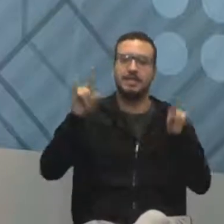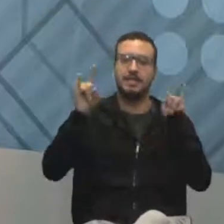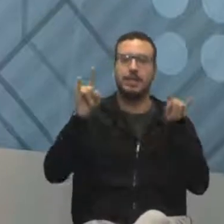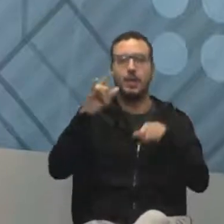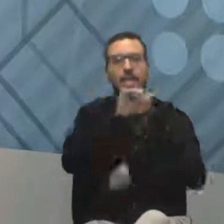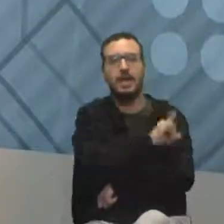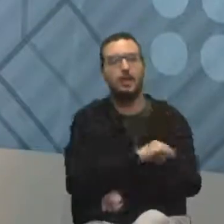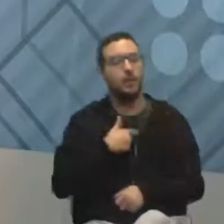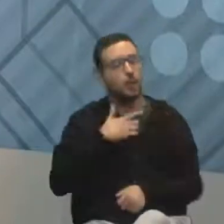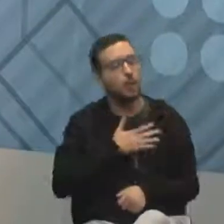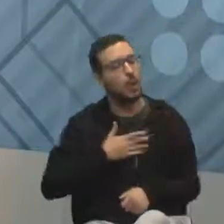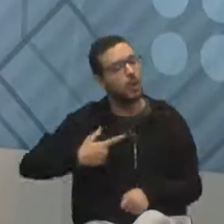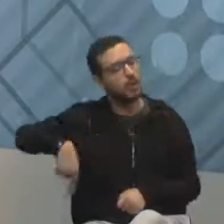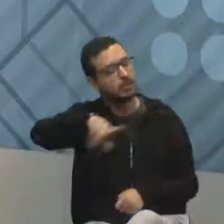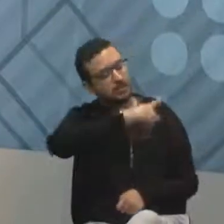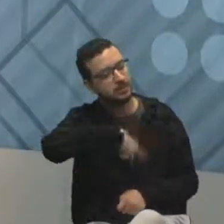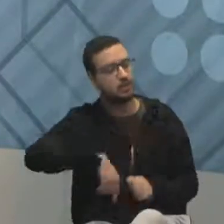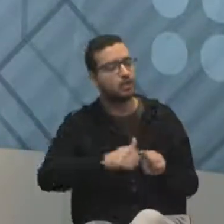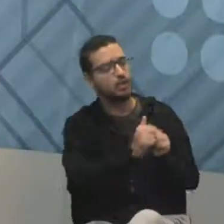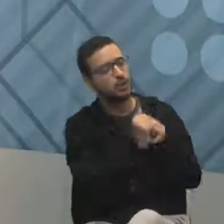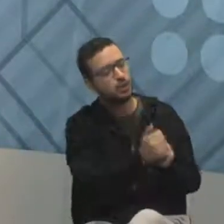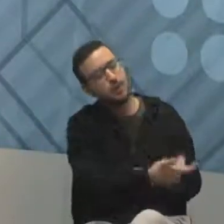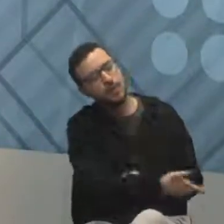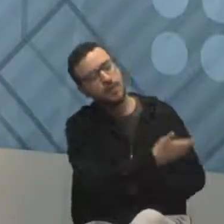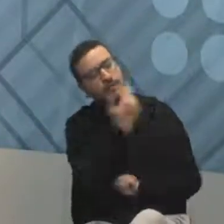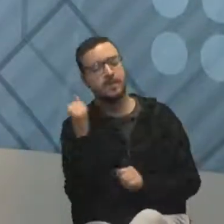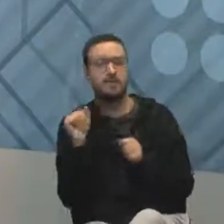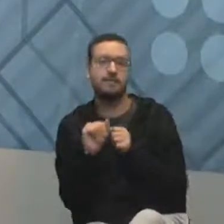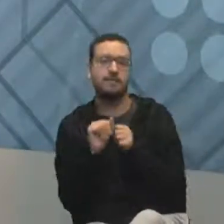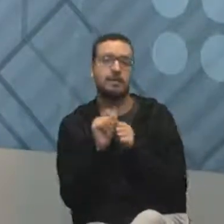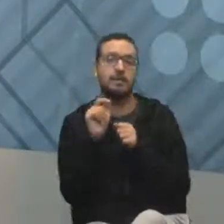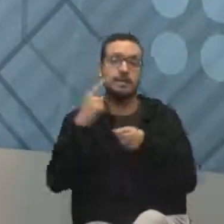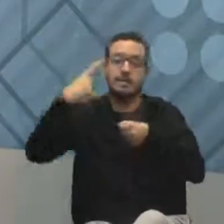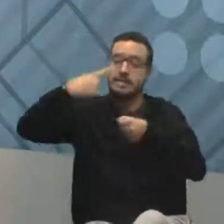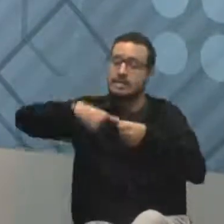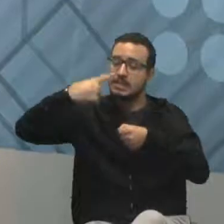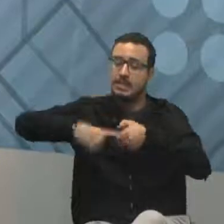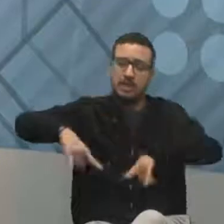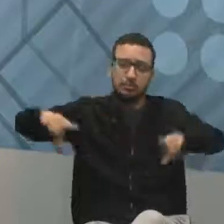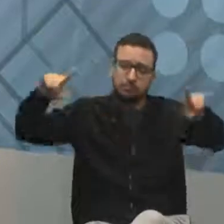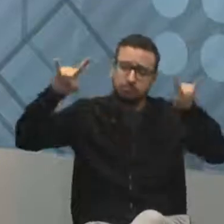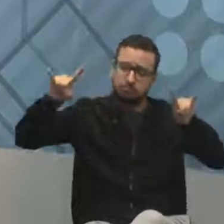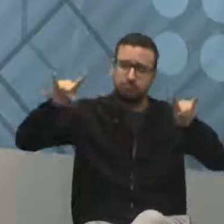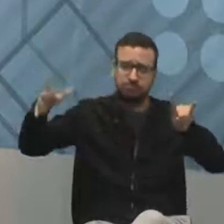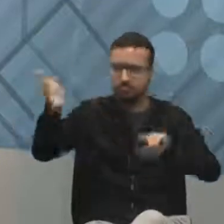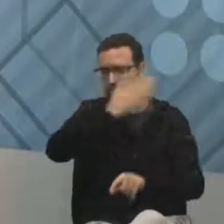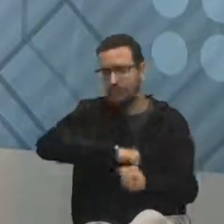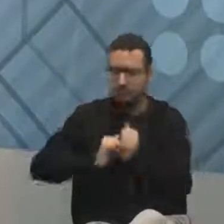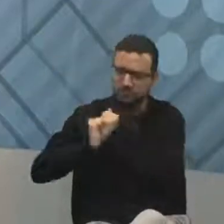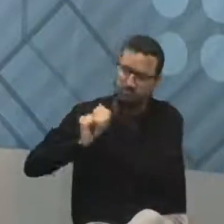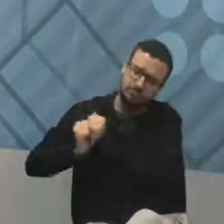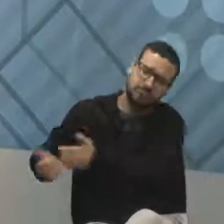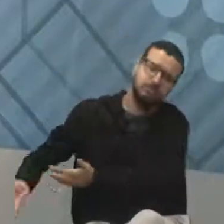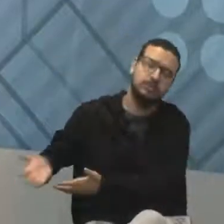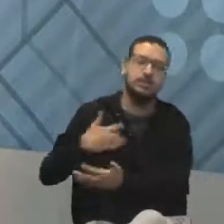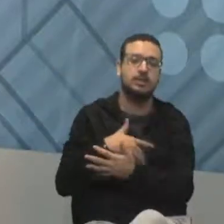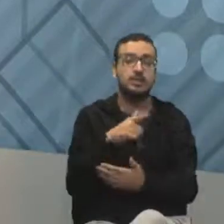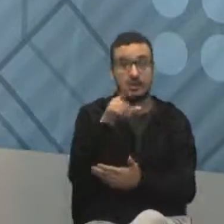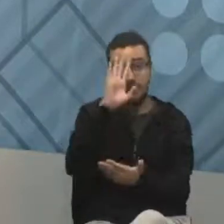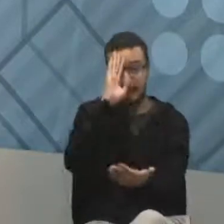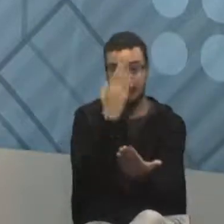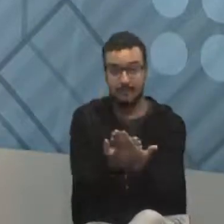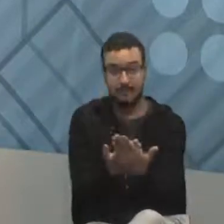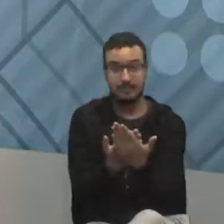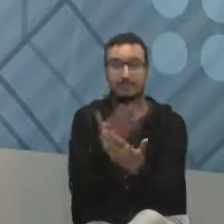vocês. E a gente junto vai fazer o quê? Uma grande cidade do Rock. Vamos lá, todo mundo junto. Quando você acredita